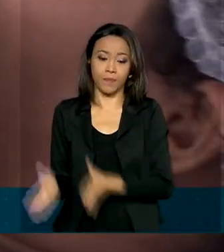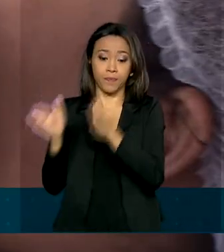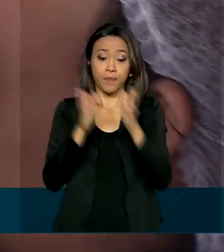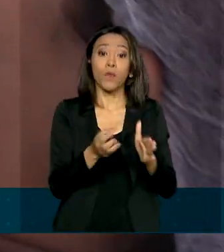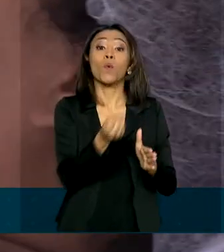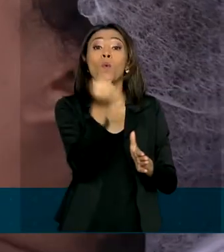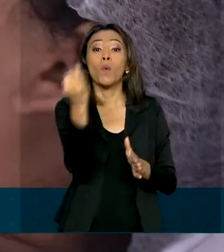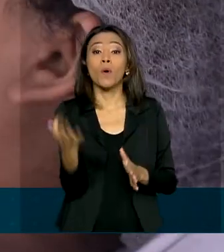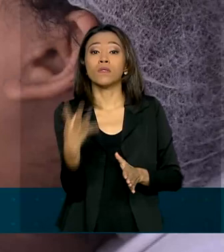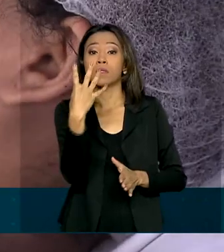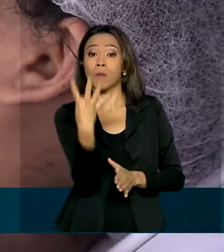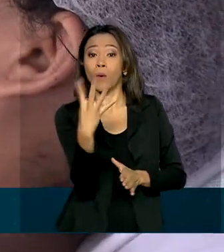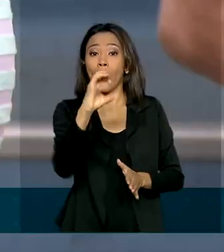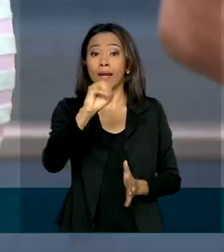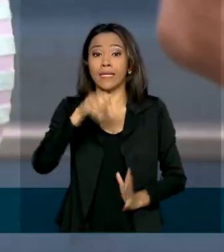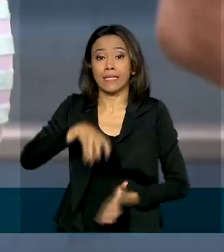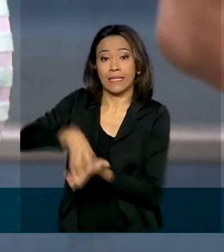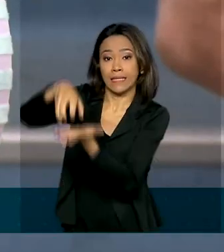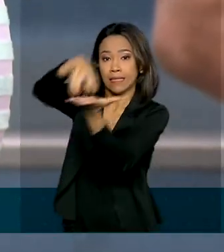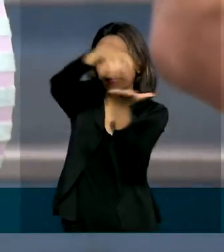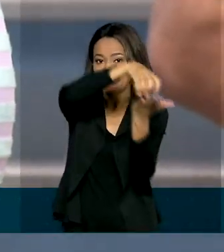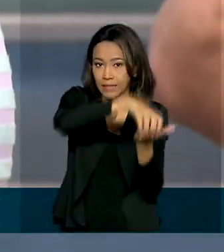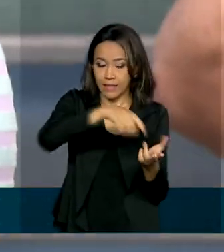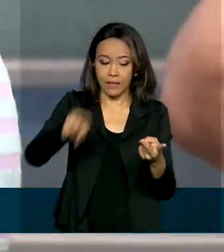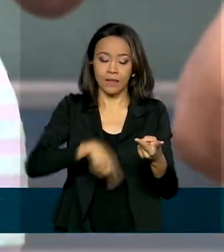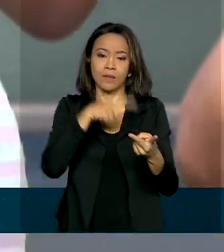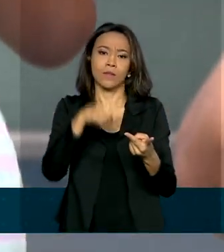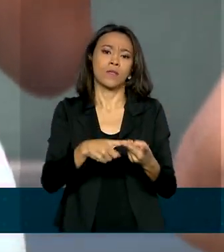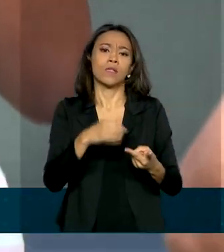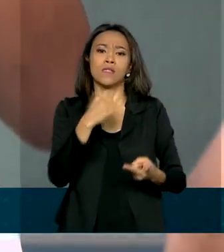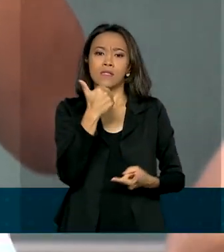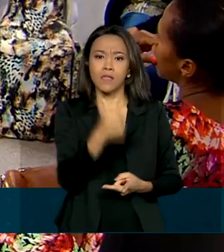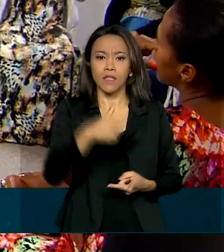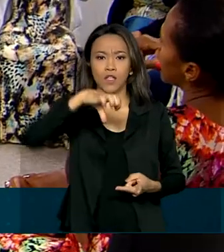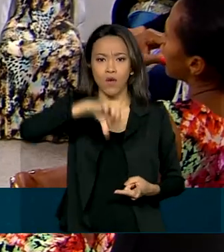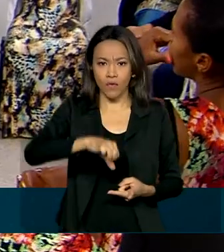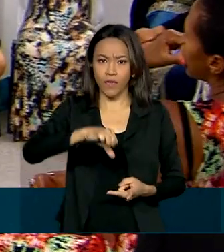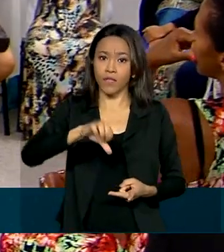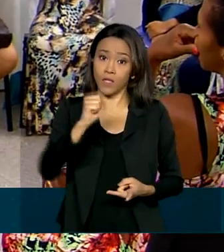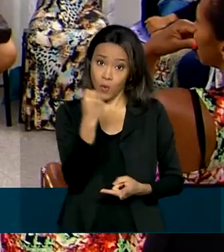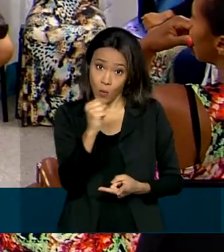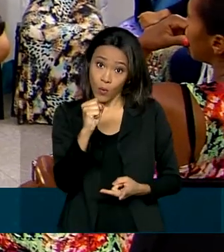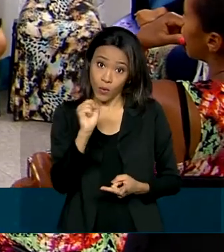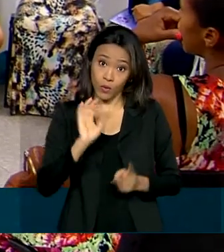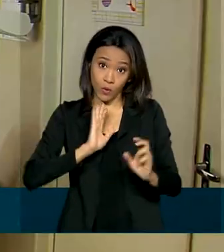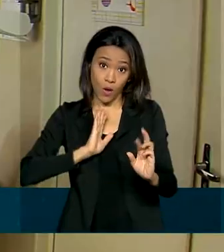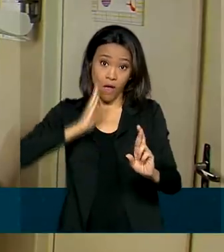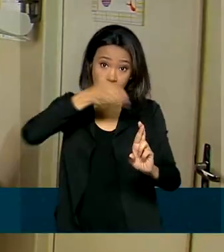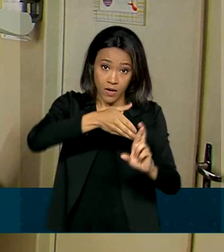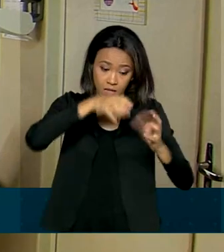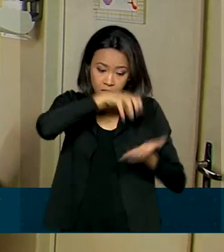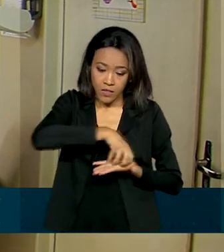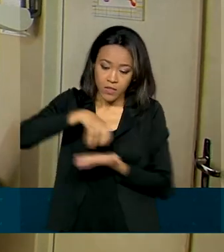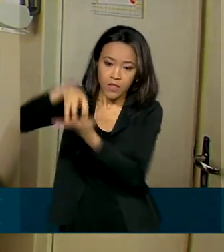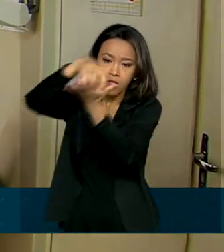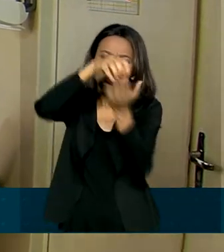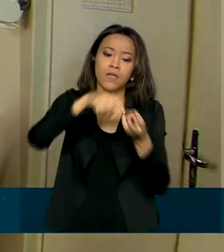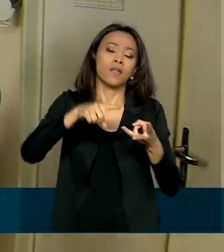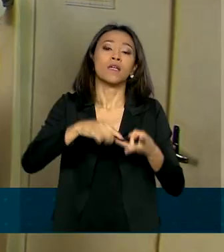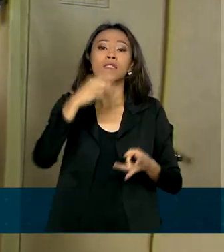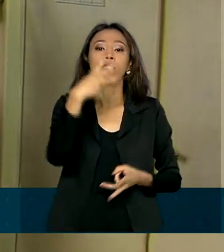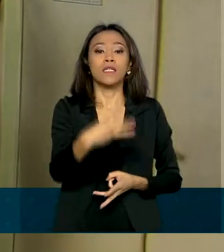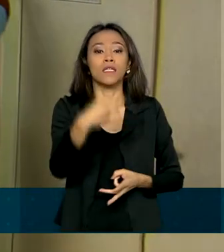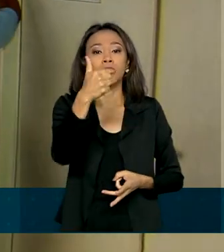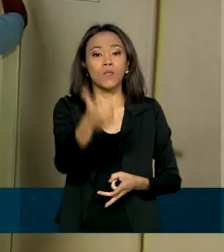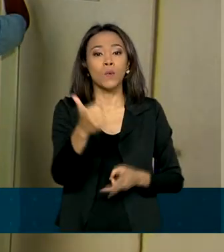40 centros de parto normal, 198 centros de referência à gestação de alto risco, 32 casas